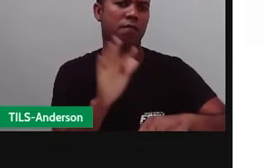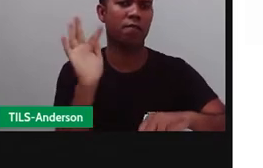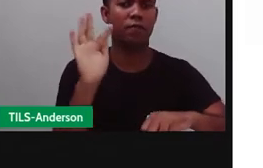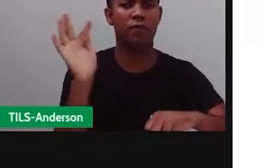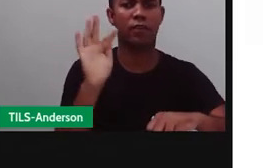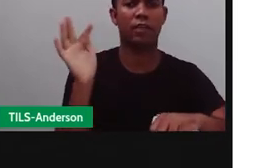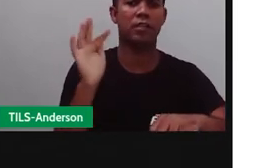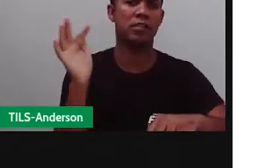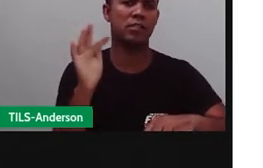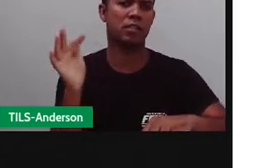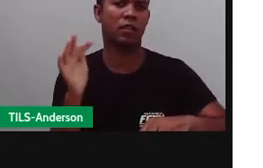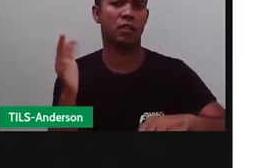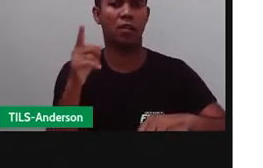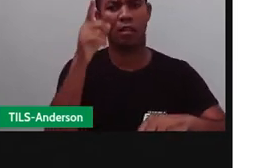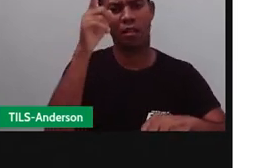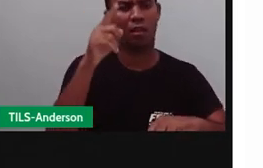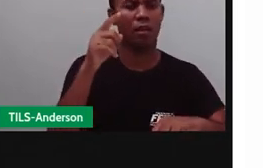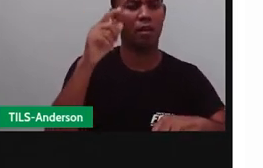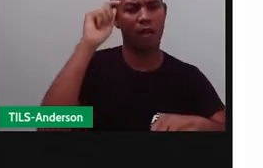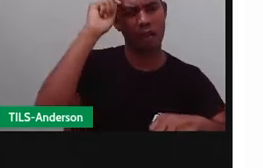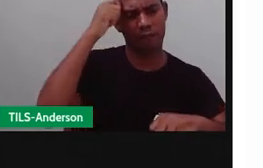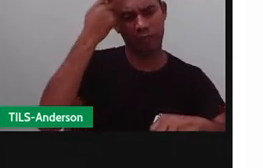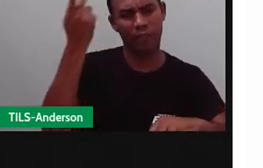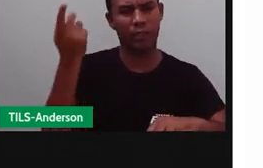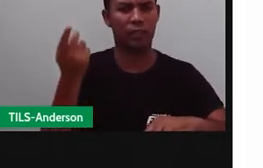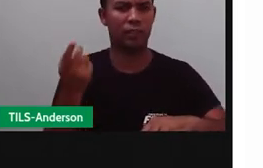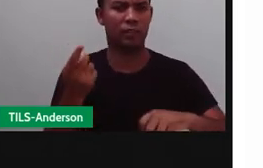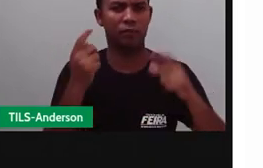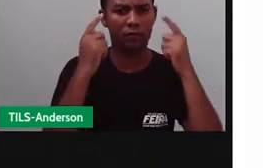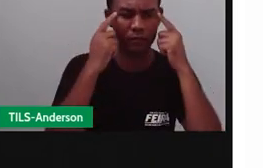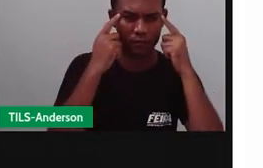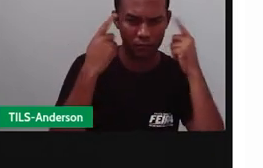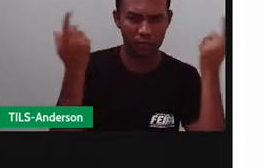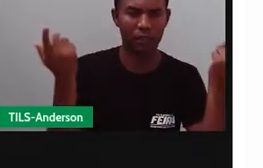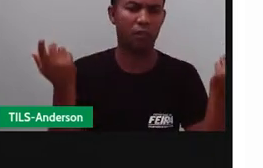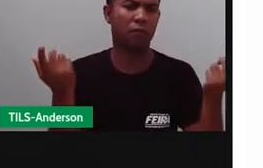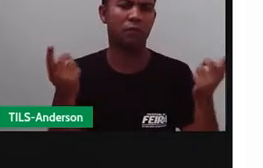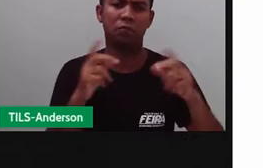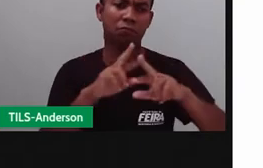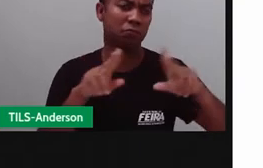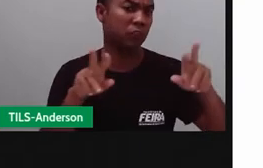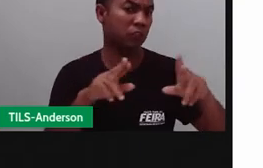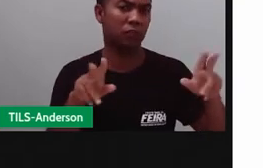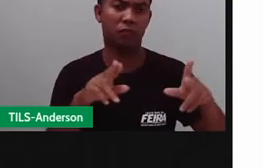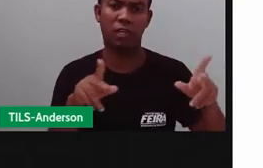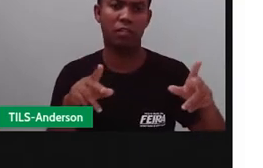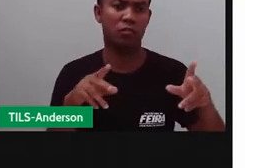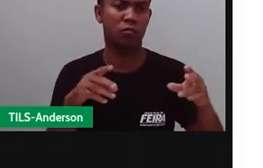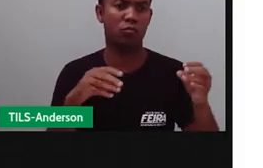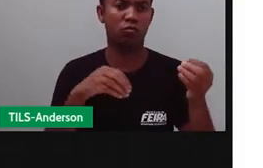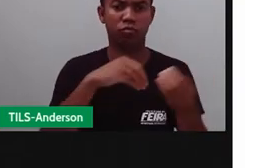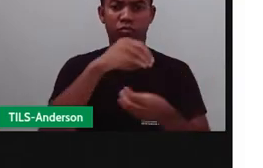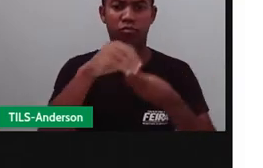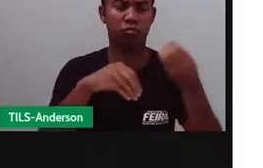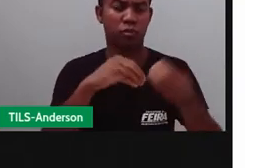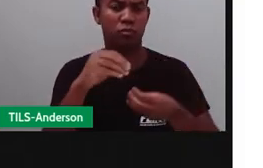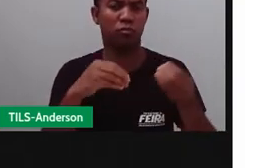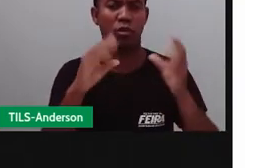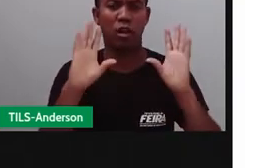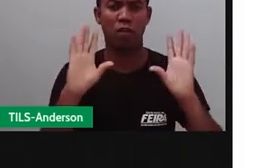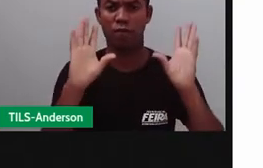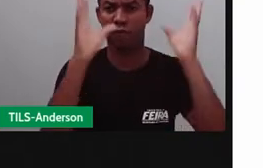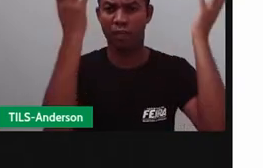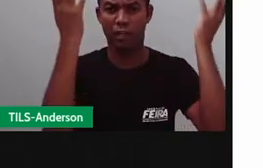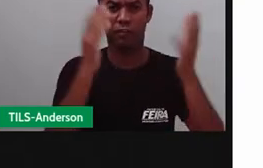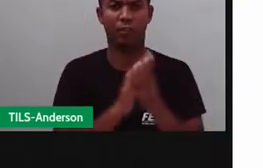espanhóis, os africanos, e, inclusive, meio que, os brasileiros. E lembrando que as festas juninas, elas não são